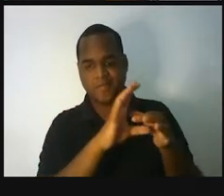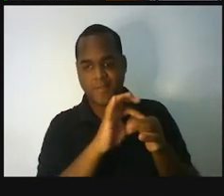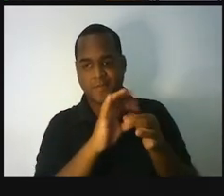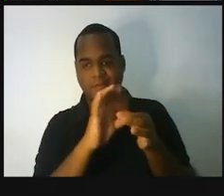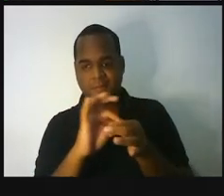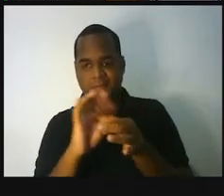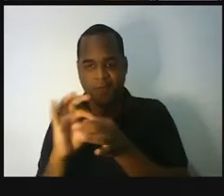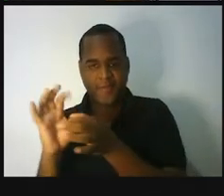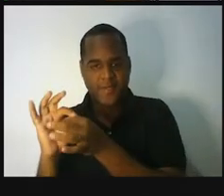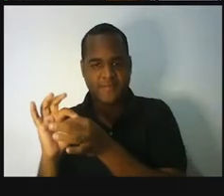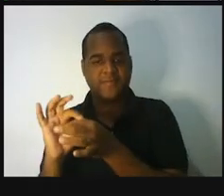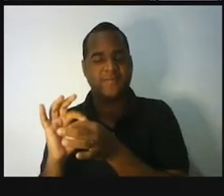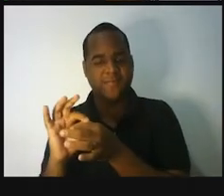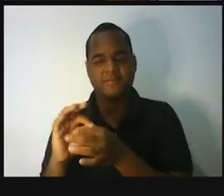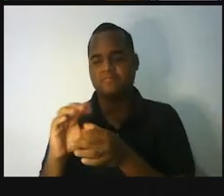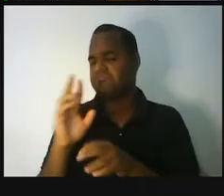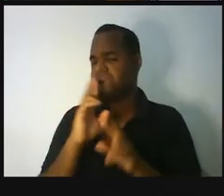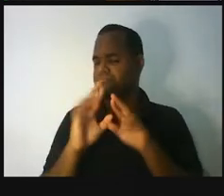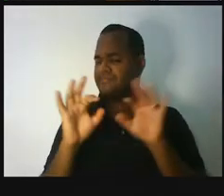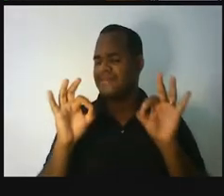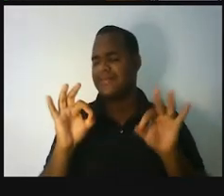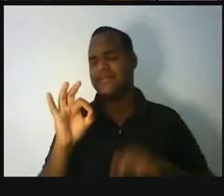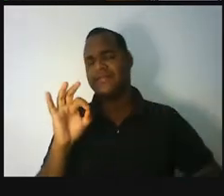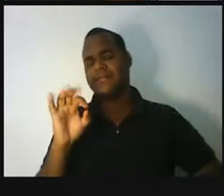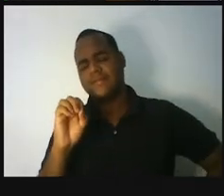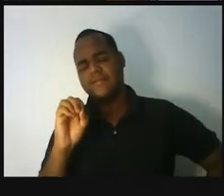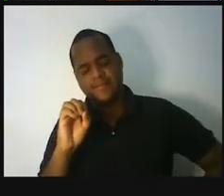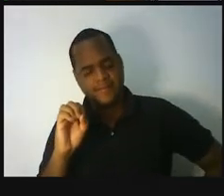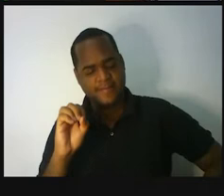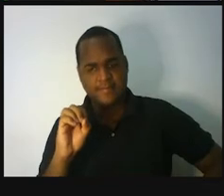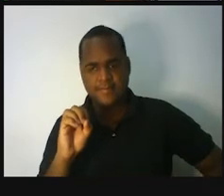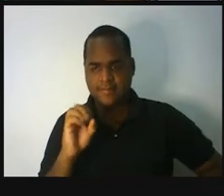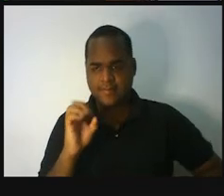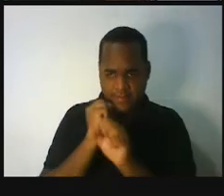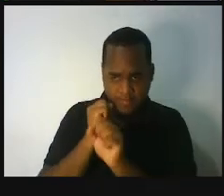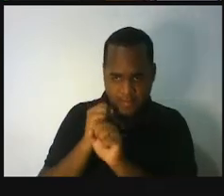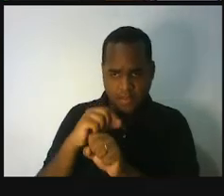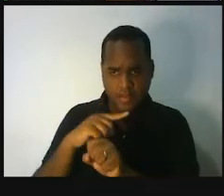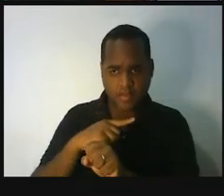Responde uma coisa pra mim, é... Teve cálculo?